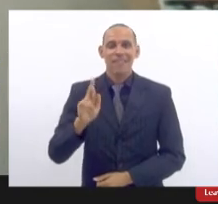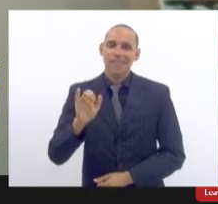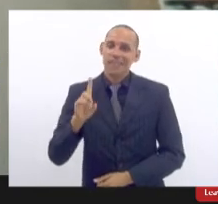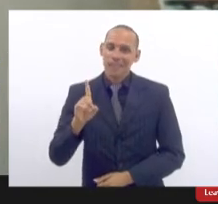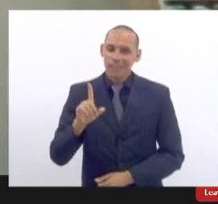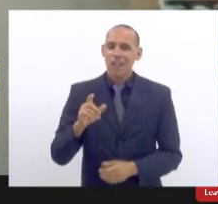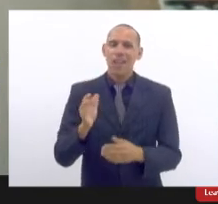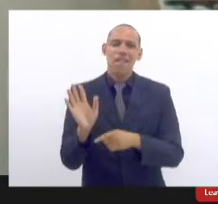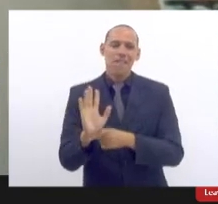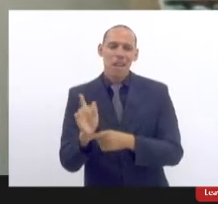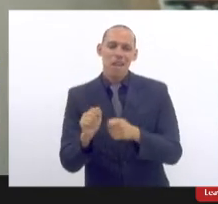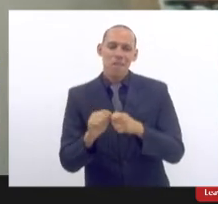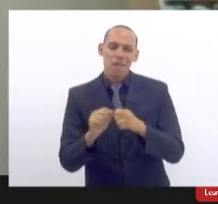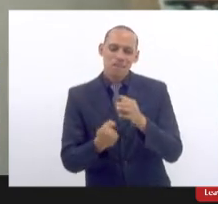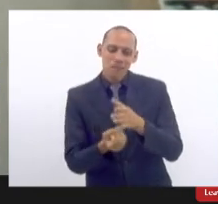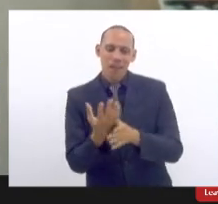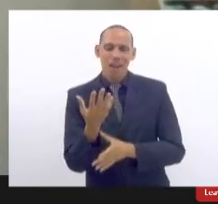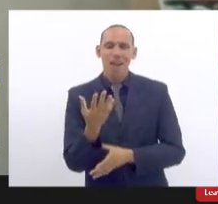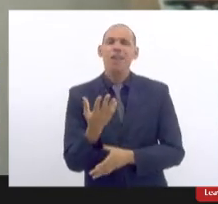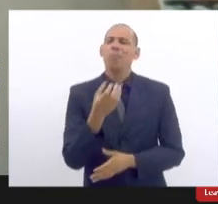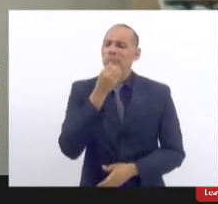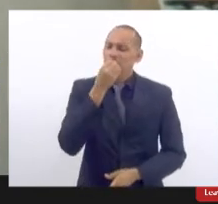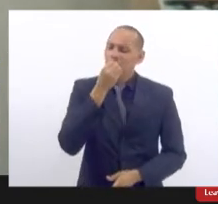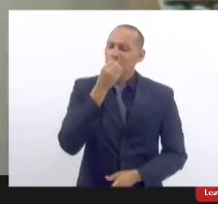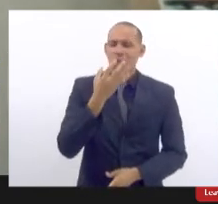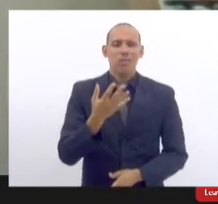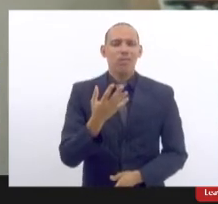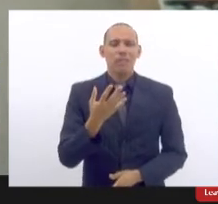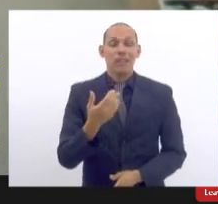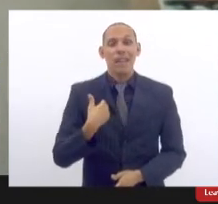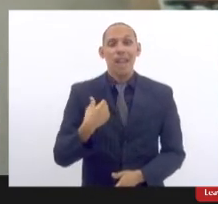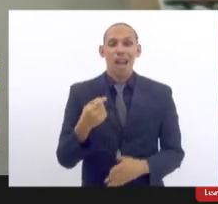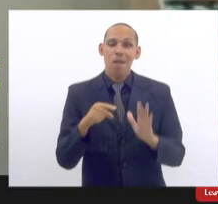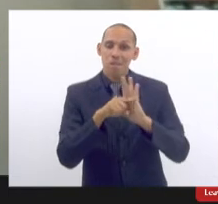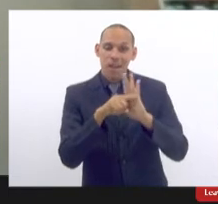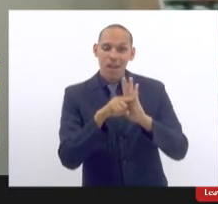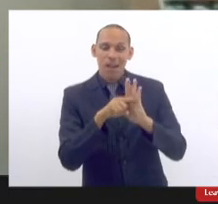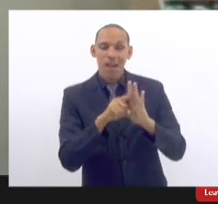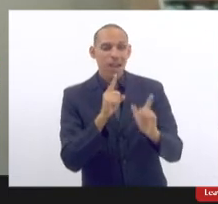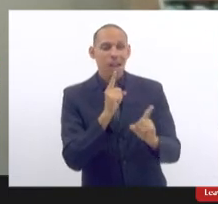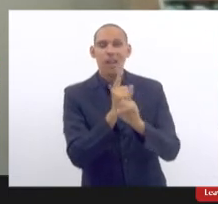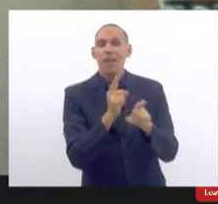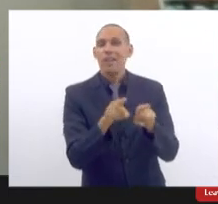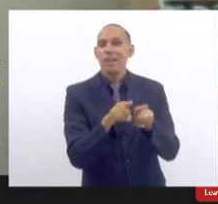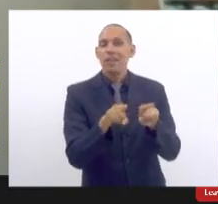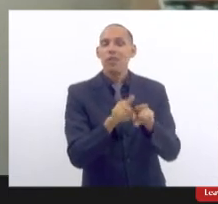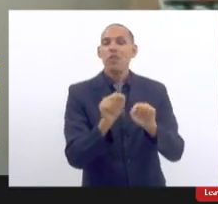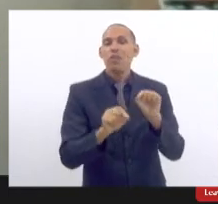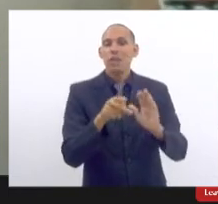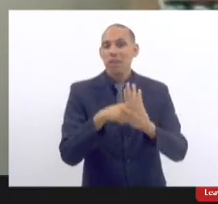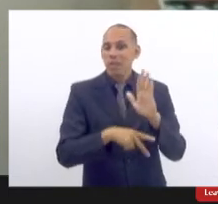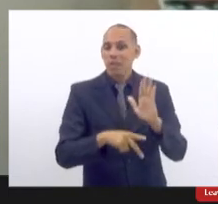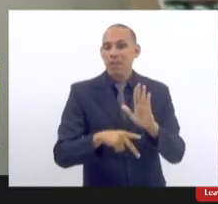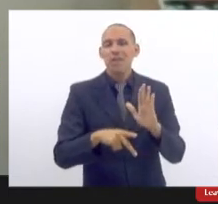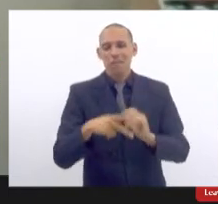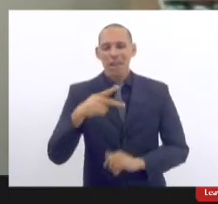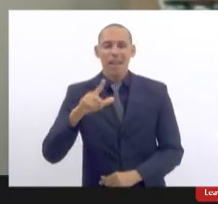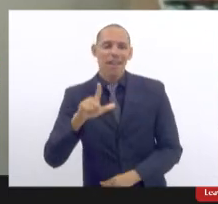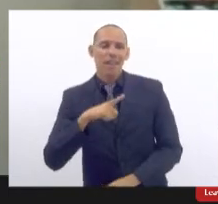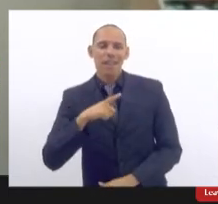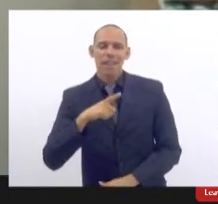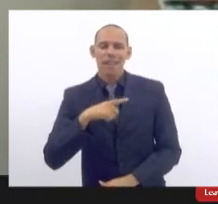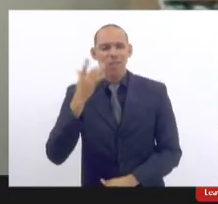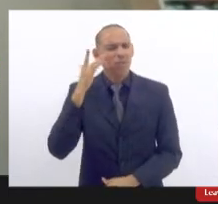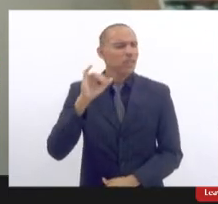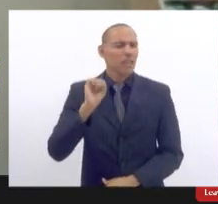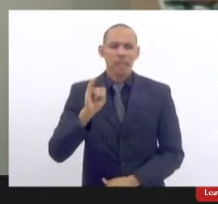mais foi muito bem-vinda. Eu pesquisei e descobri também que já havia um projeto de uma lei, não sei se o